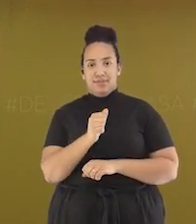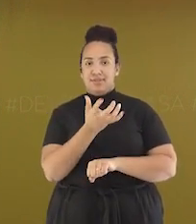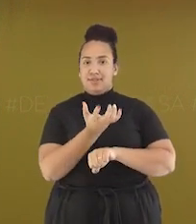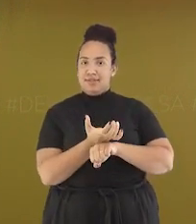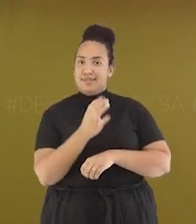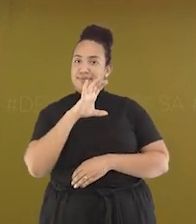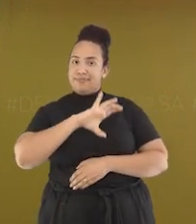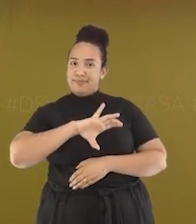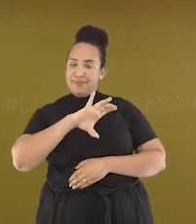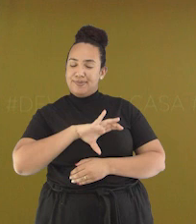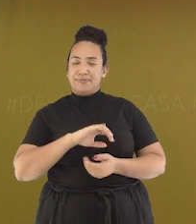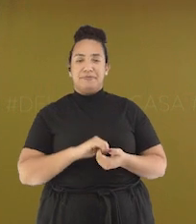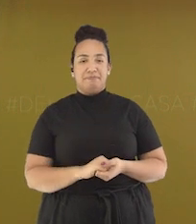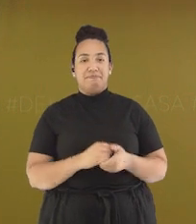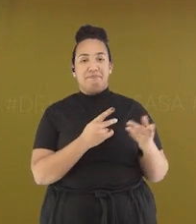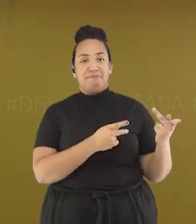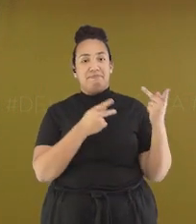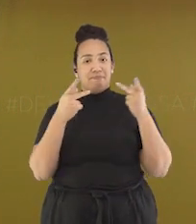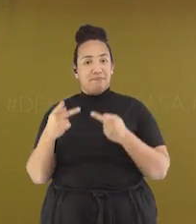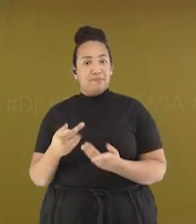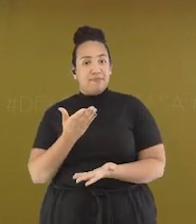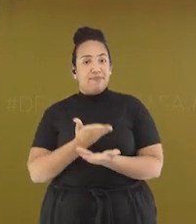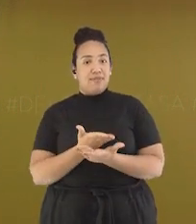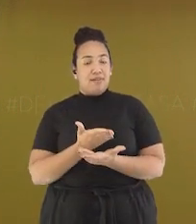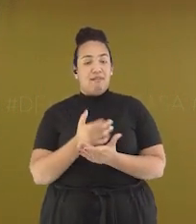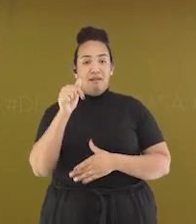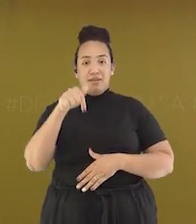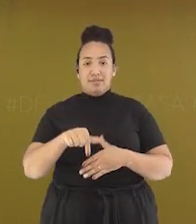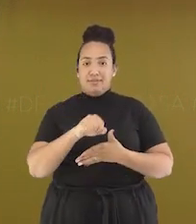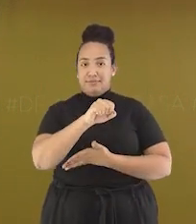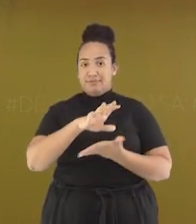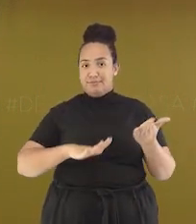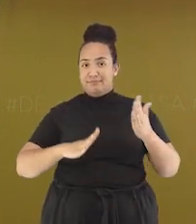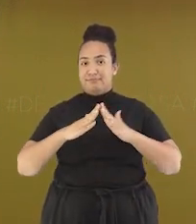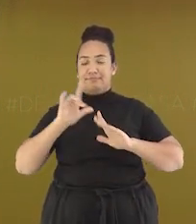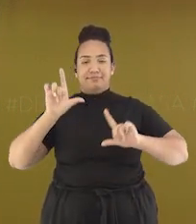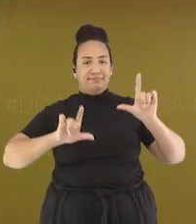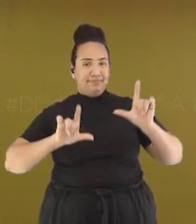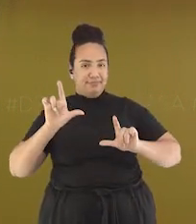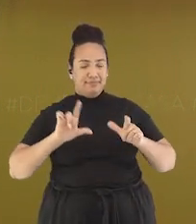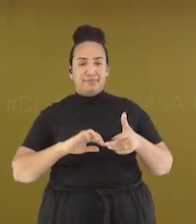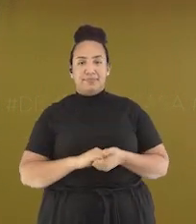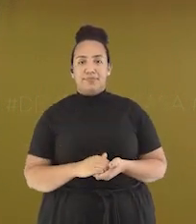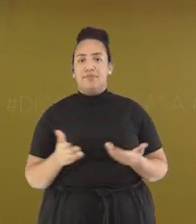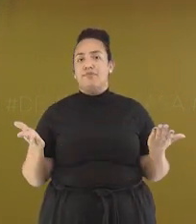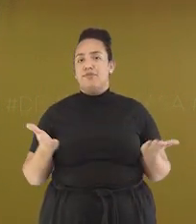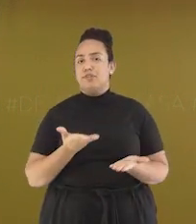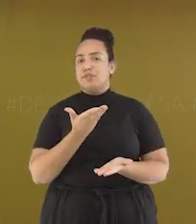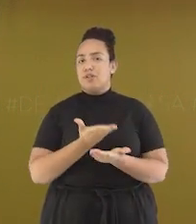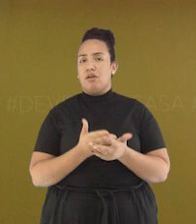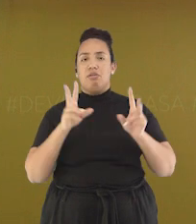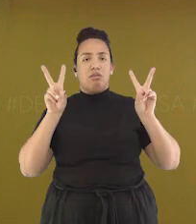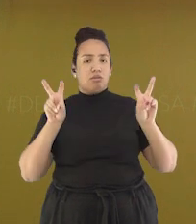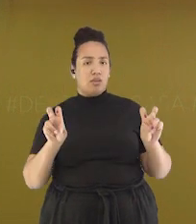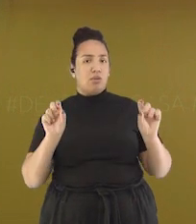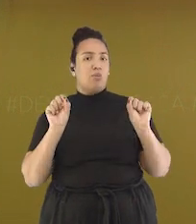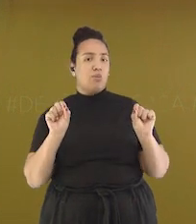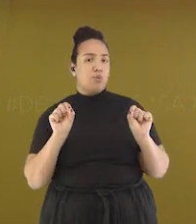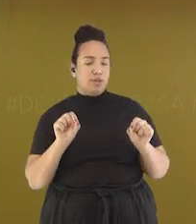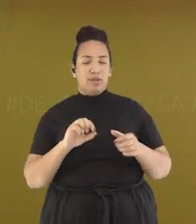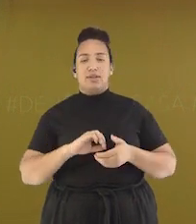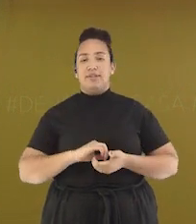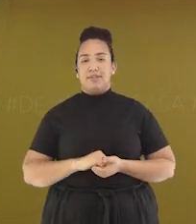Sejam bem-vindos a mais uma aula aqui no Dever em Casa na TV. O tema da aula de hoje é, na